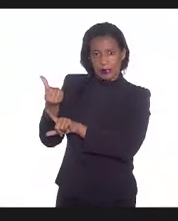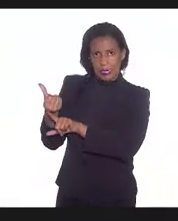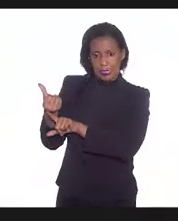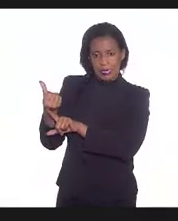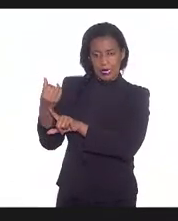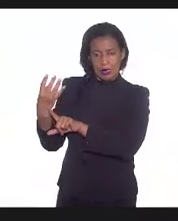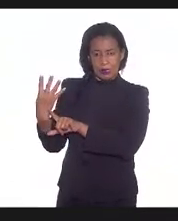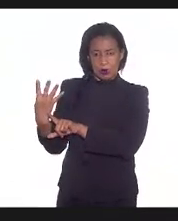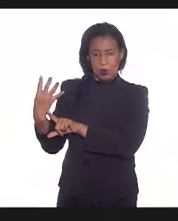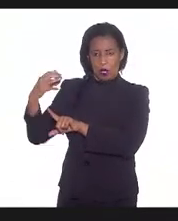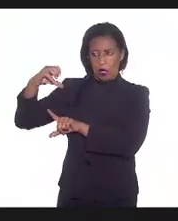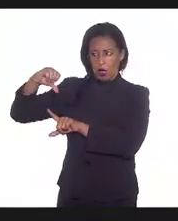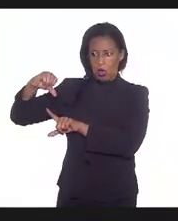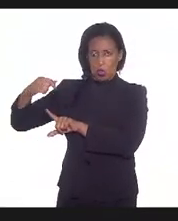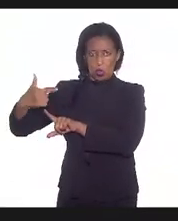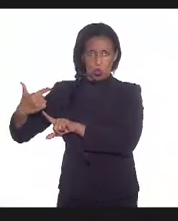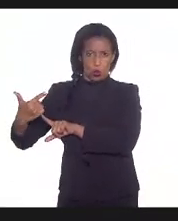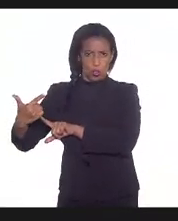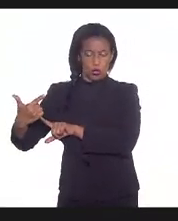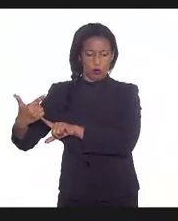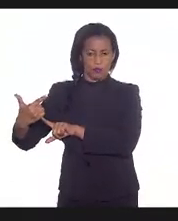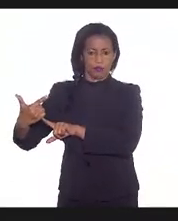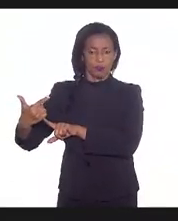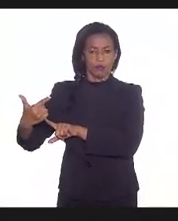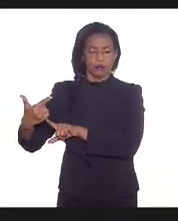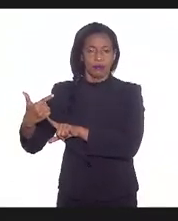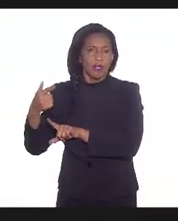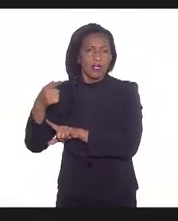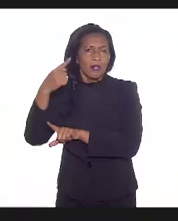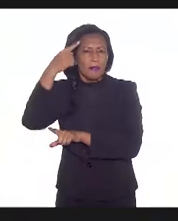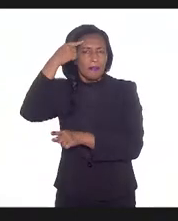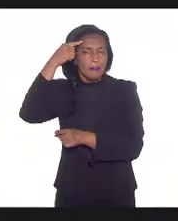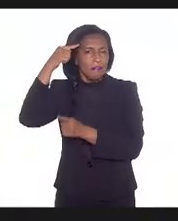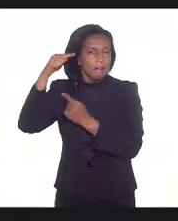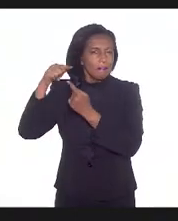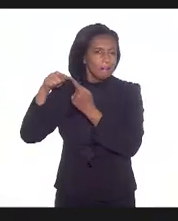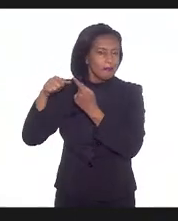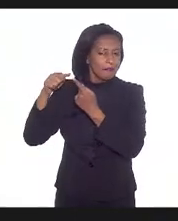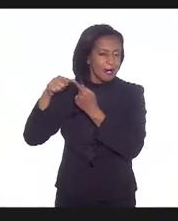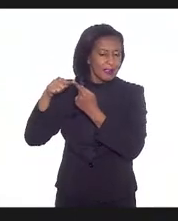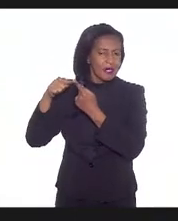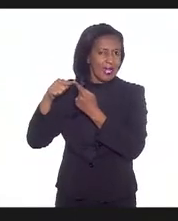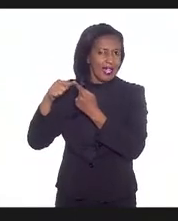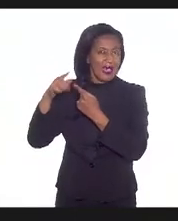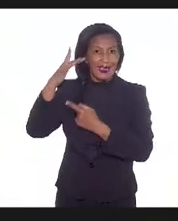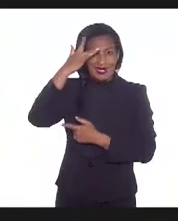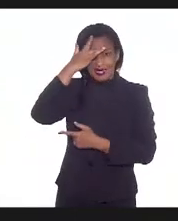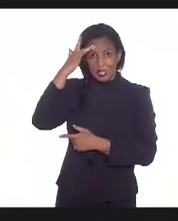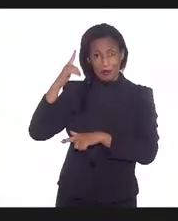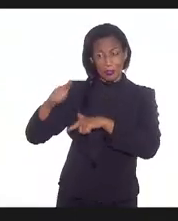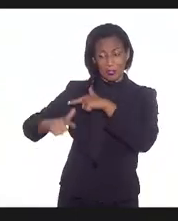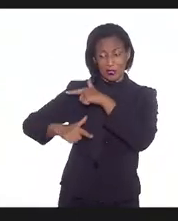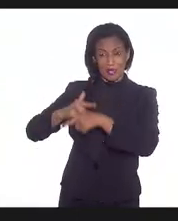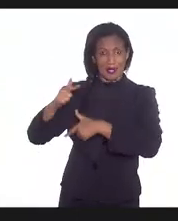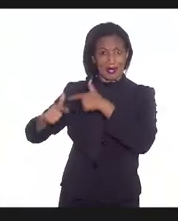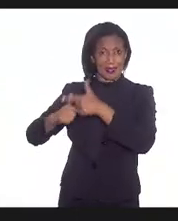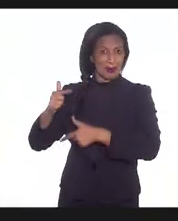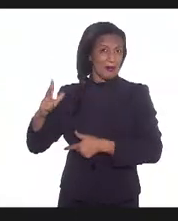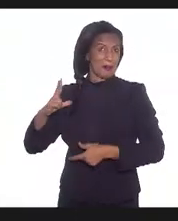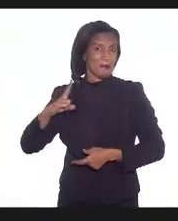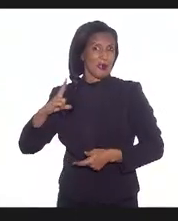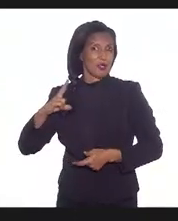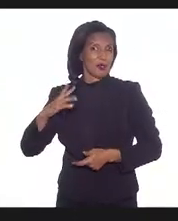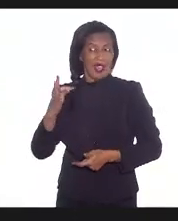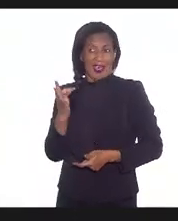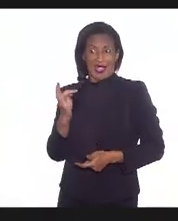peguei de 6.942, se a gente pensar que os terceirizados continuam representando, em média,